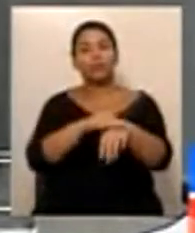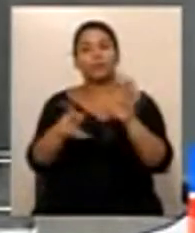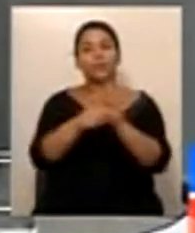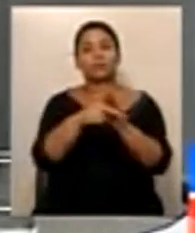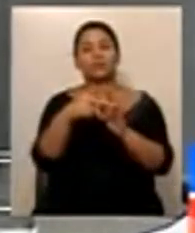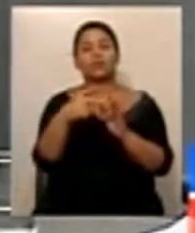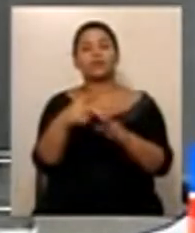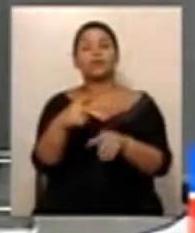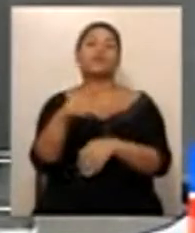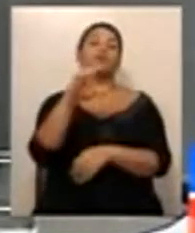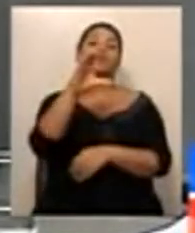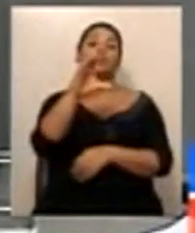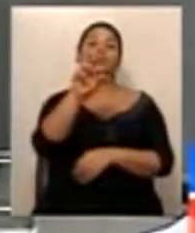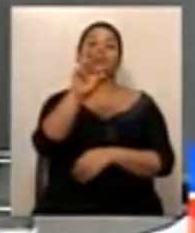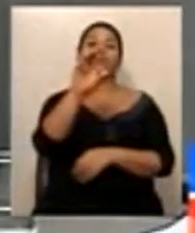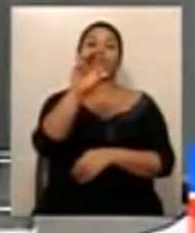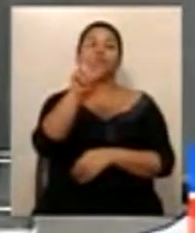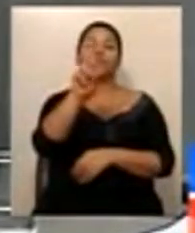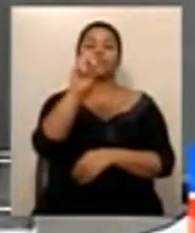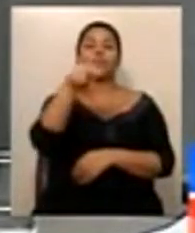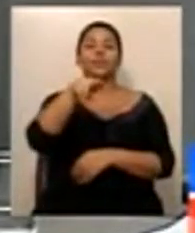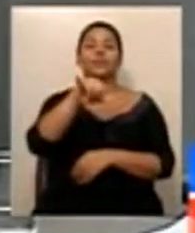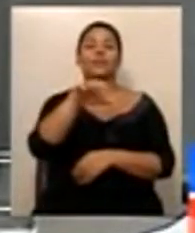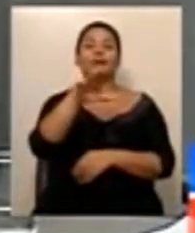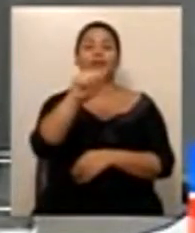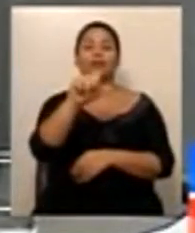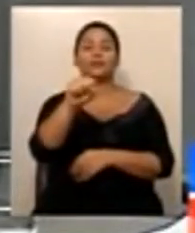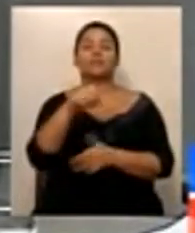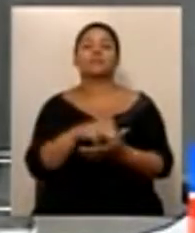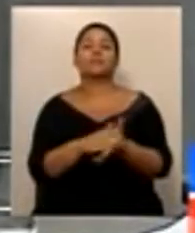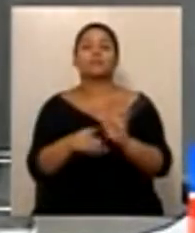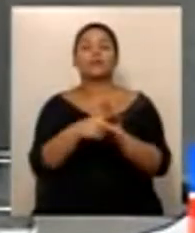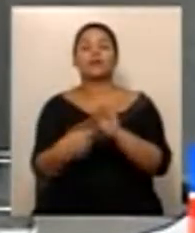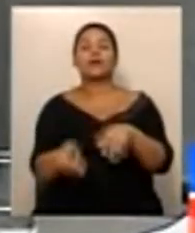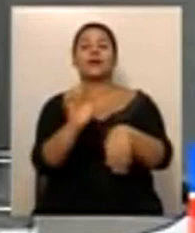Encerra a discussão, coloque em votação os deputados que aprovam, permaneçam como estão.